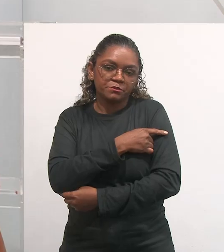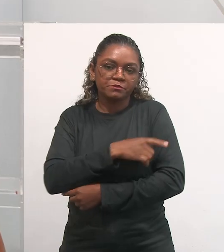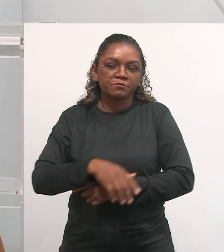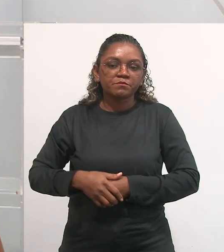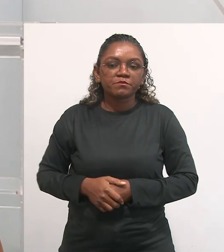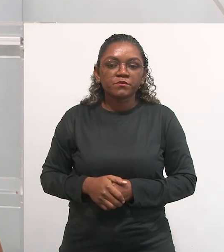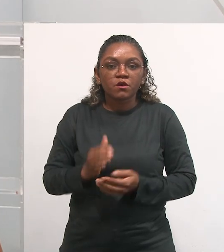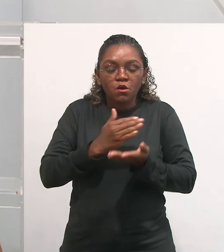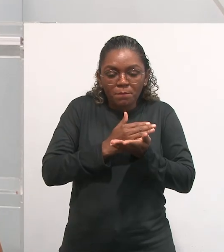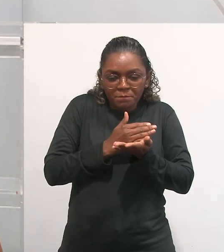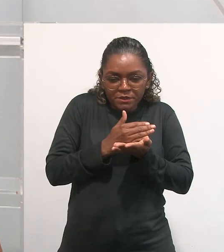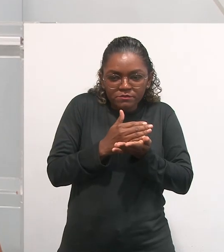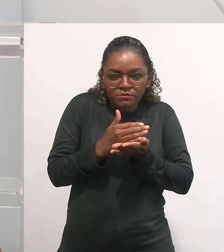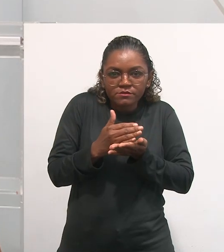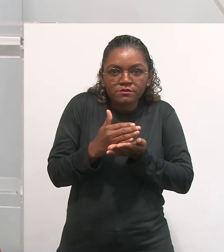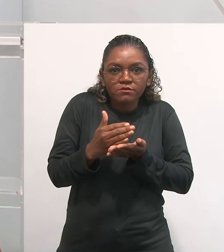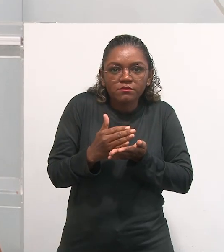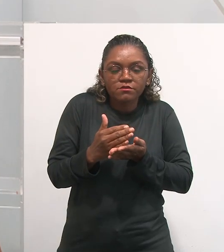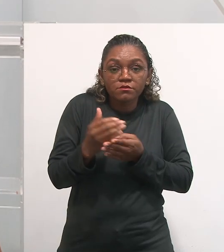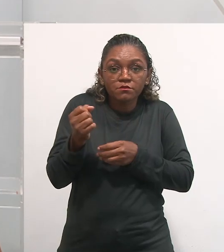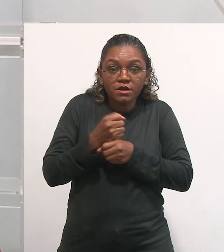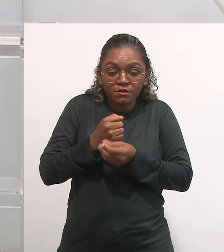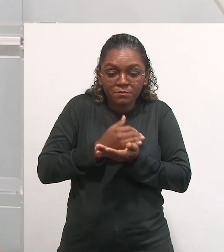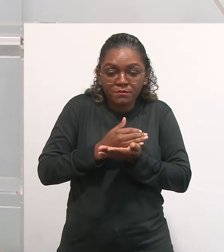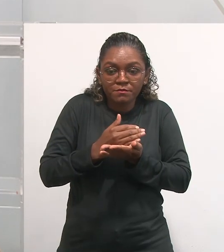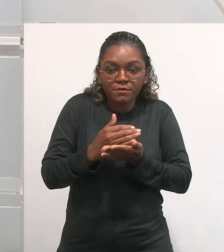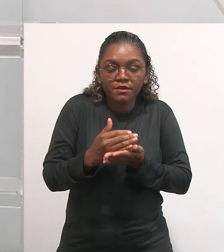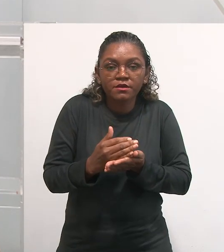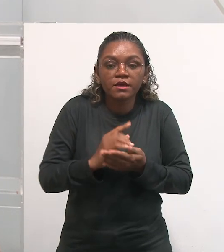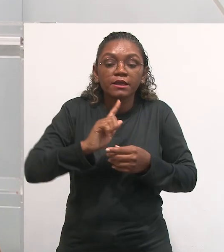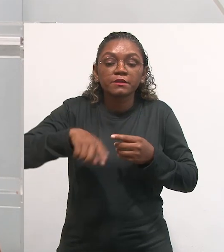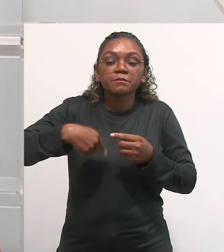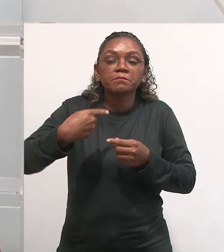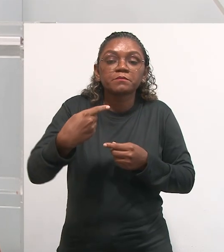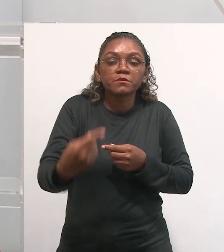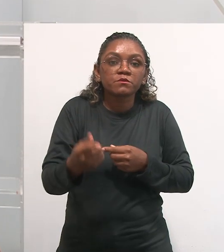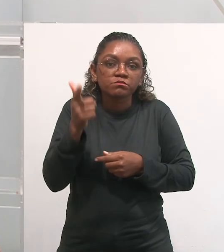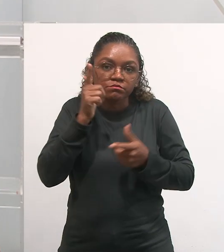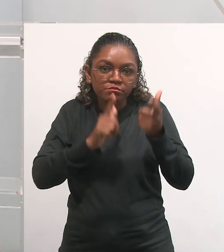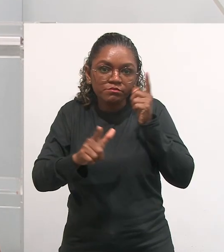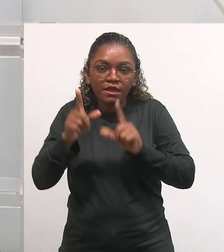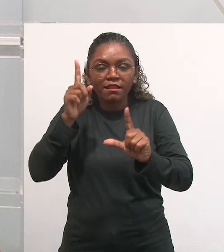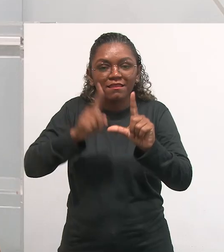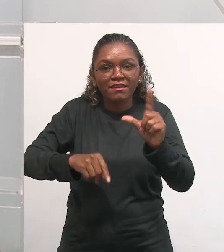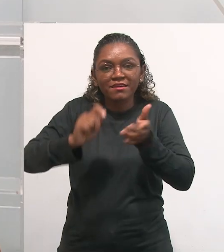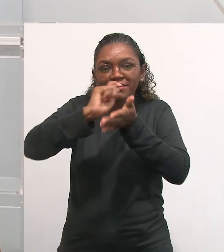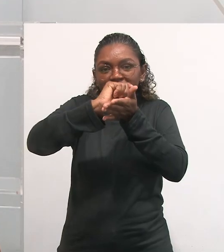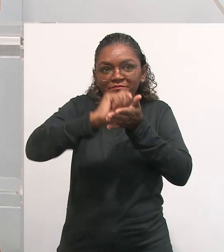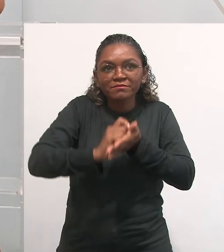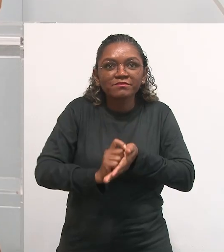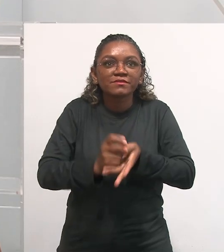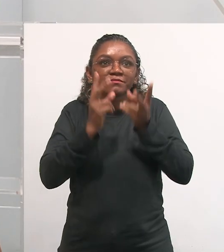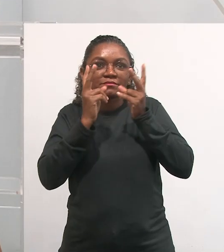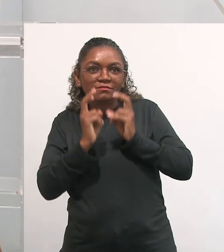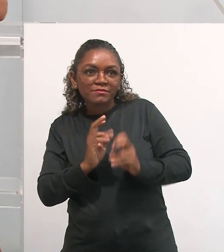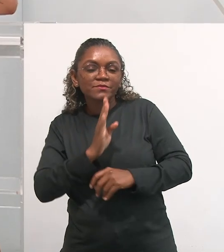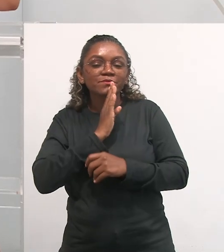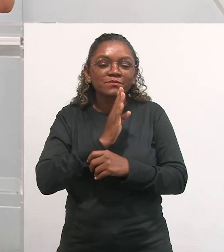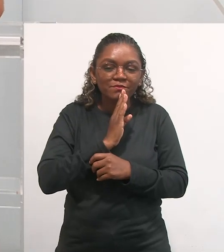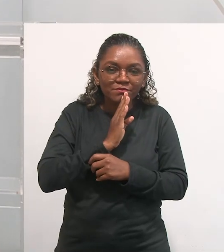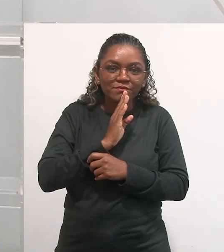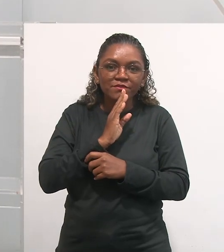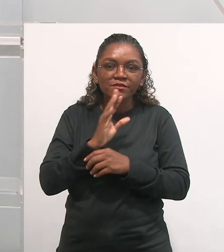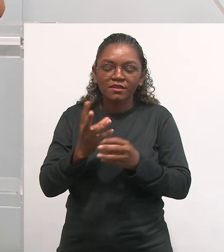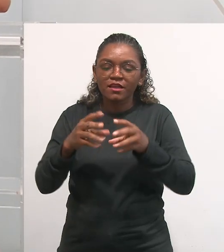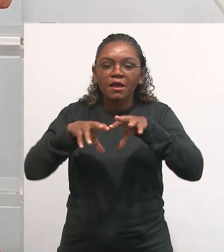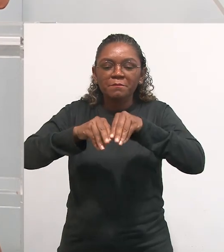os primeiros traços lá no início do ano, até ali quando ele já consegue fazer as letras, com a massinha, com o palito,